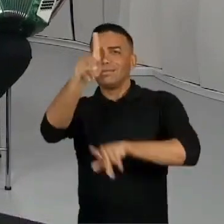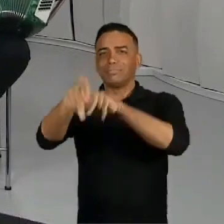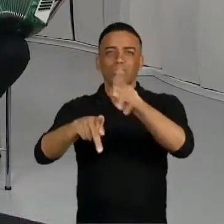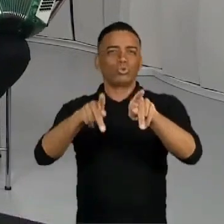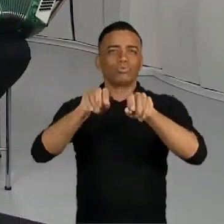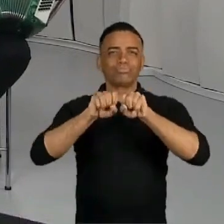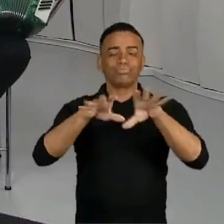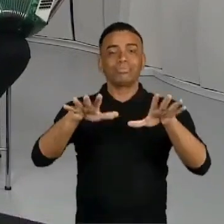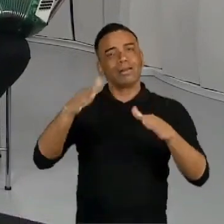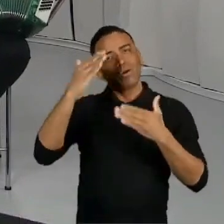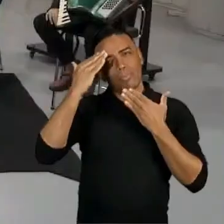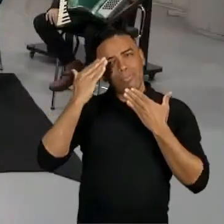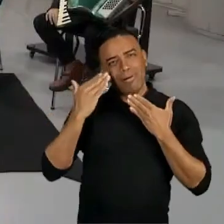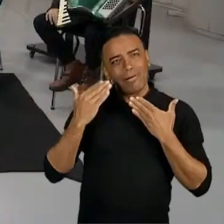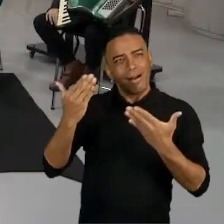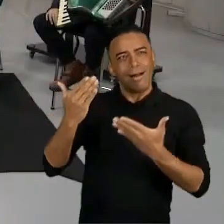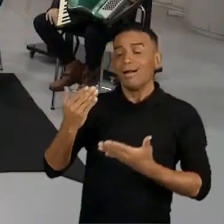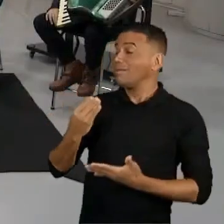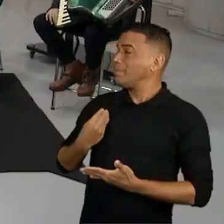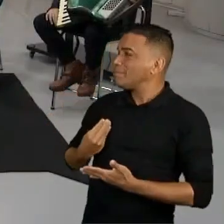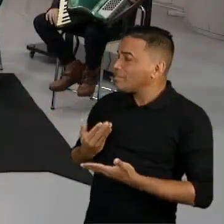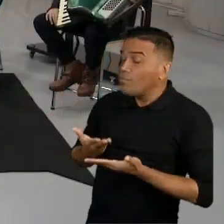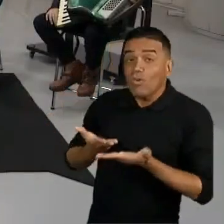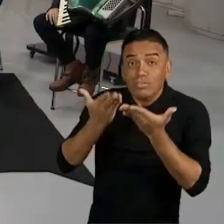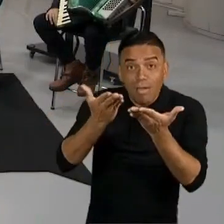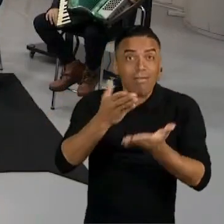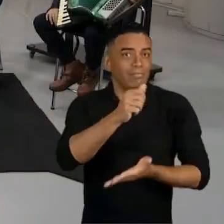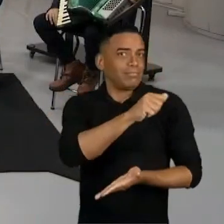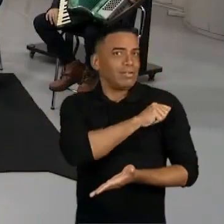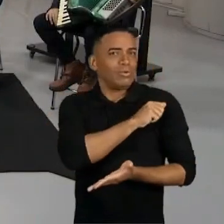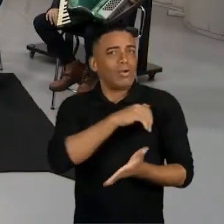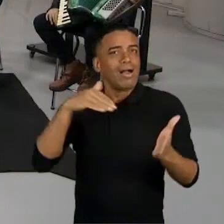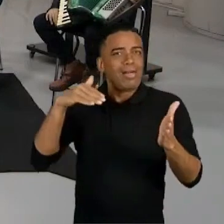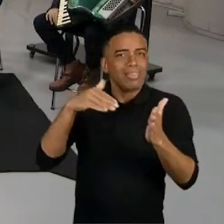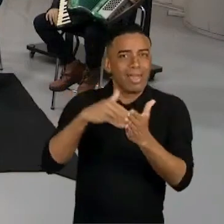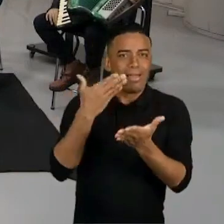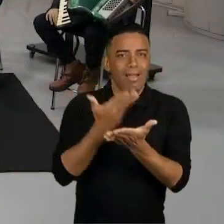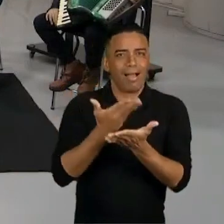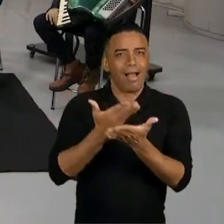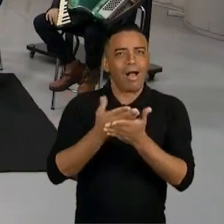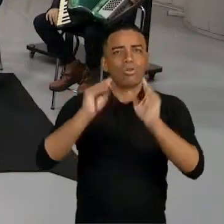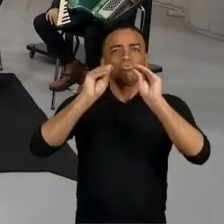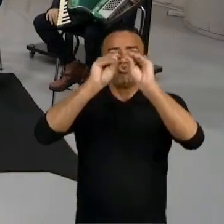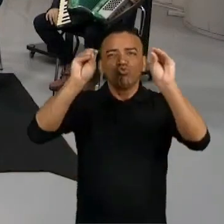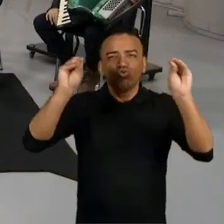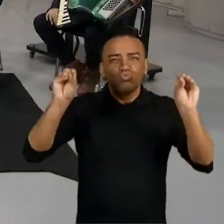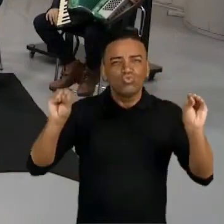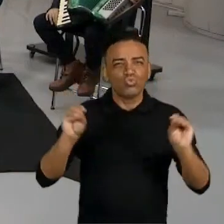obrigada estudante pela sua presença aqui hoje, até a nossa próxima aula, um grande beijo!